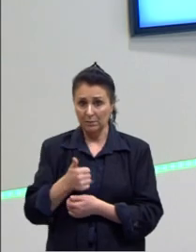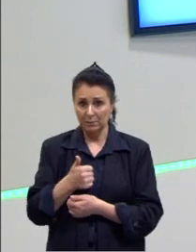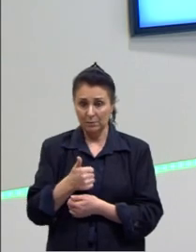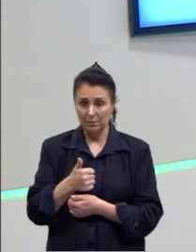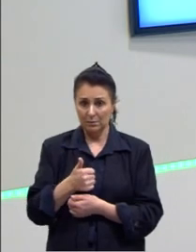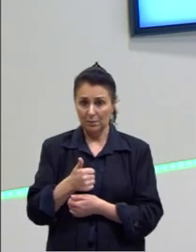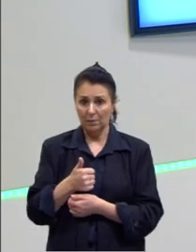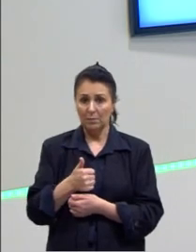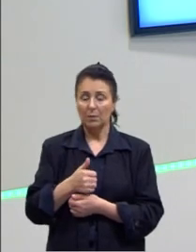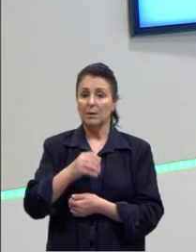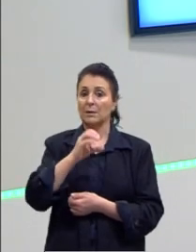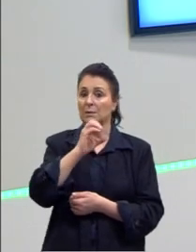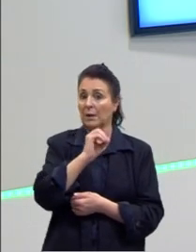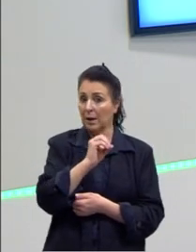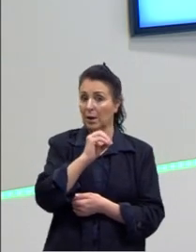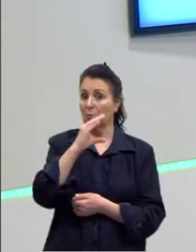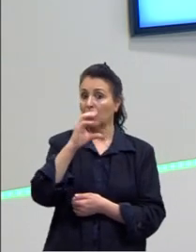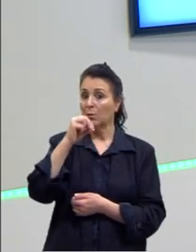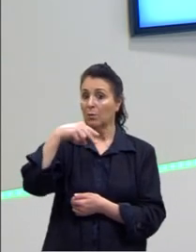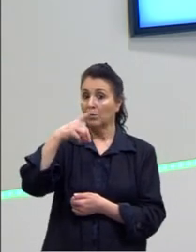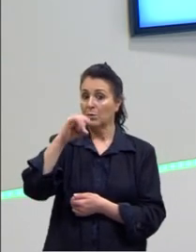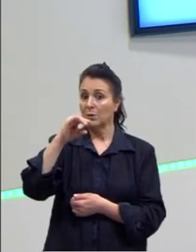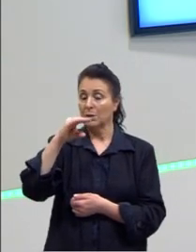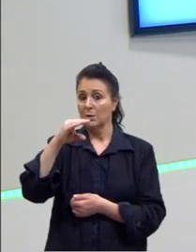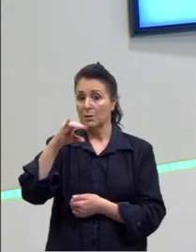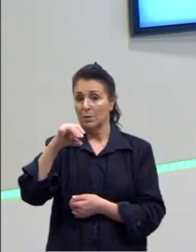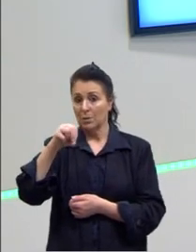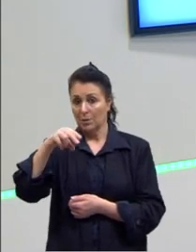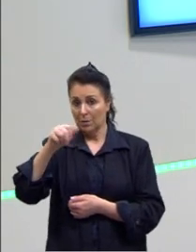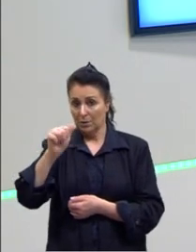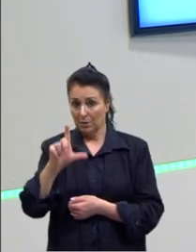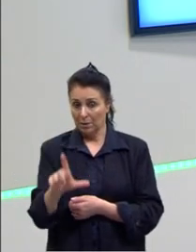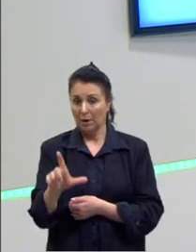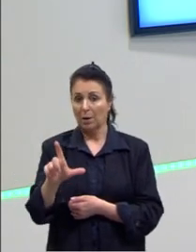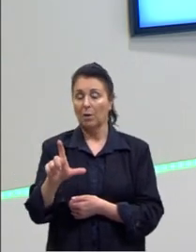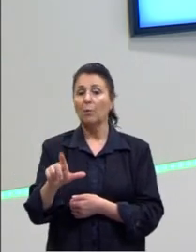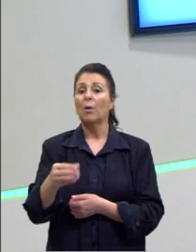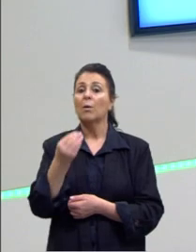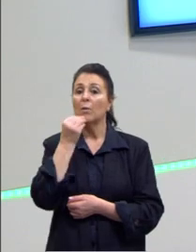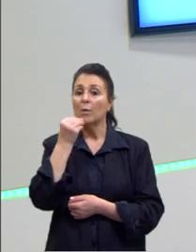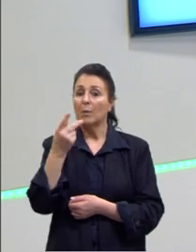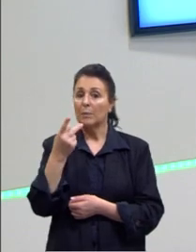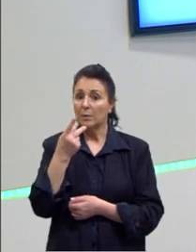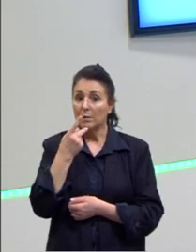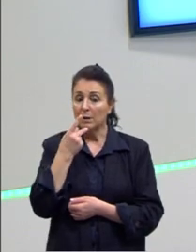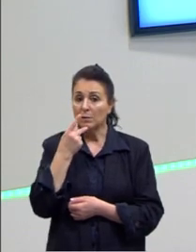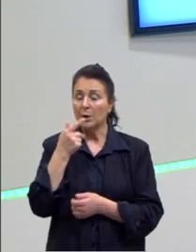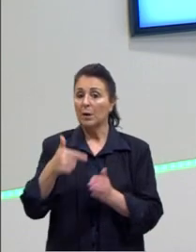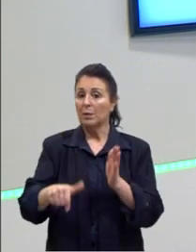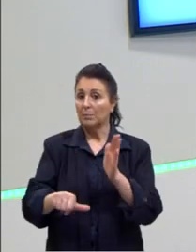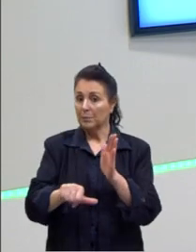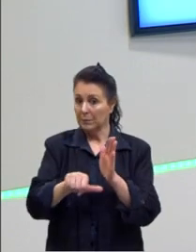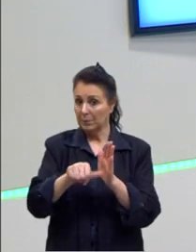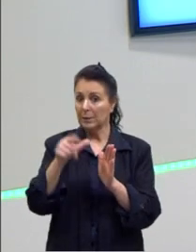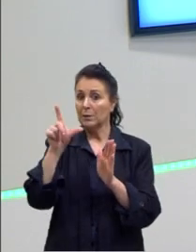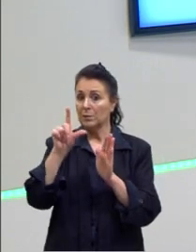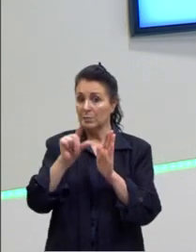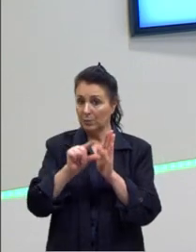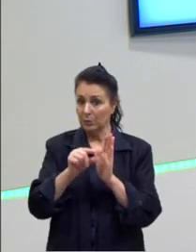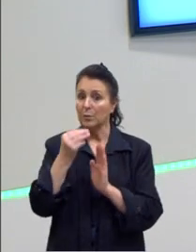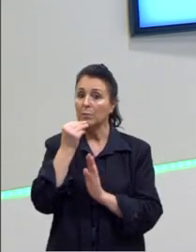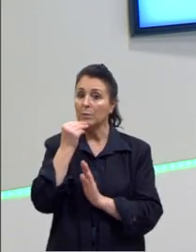Zero condicional, probabilidade de acontecer. Primeira condicional, diminui a probabilidade, mas ainda.